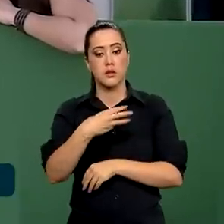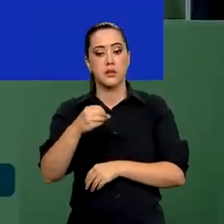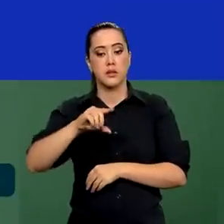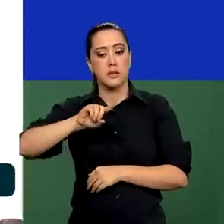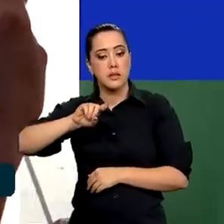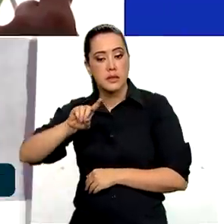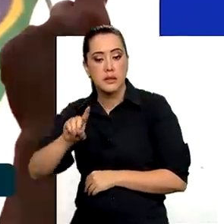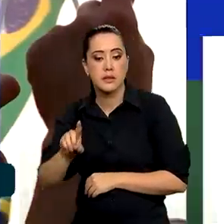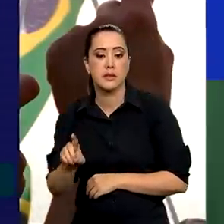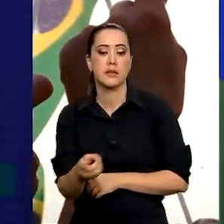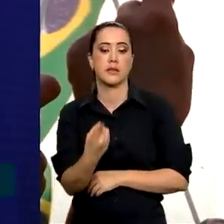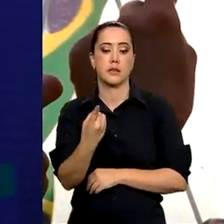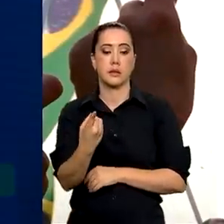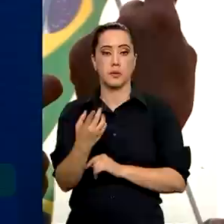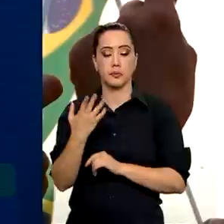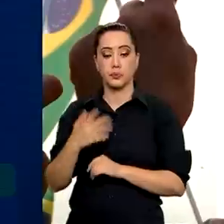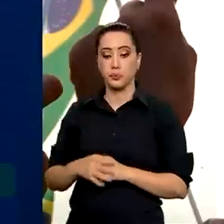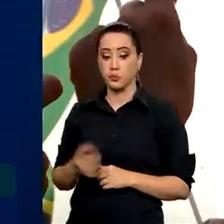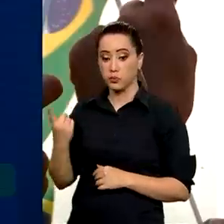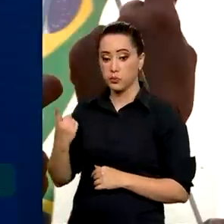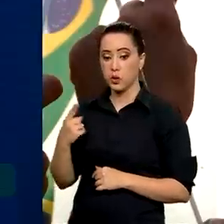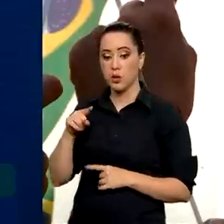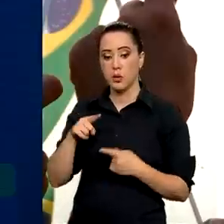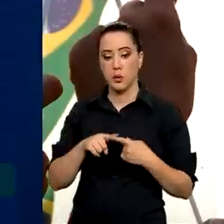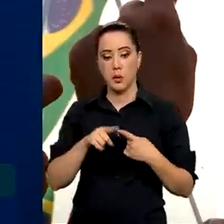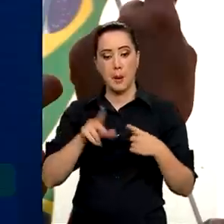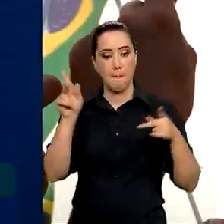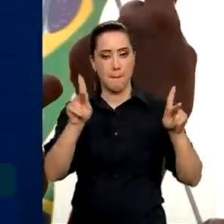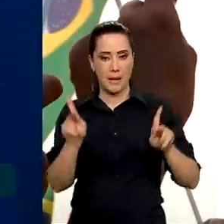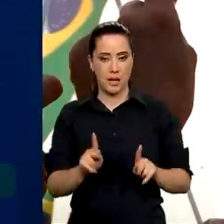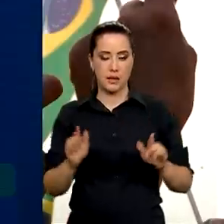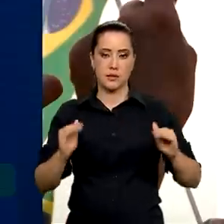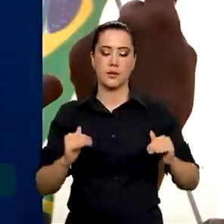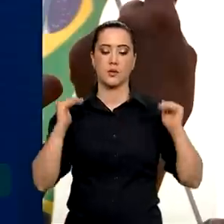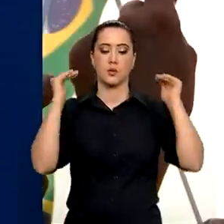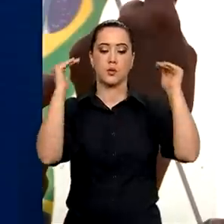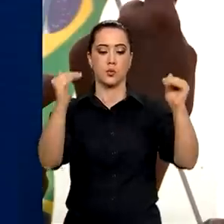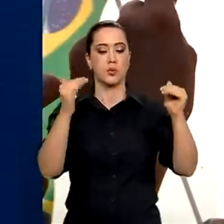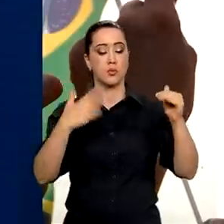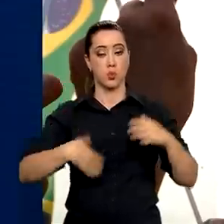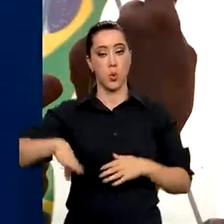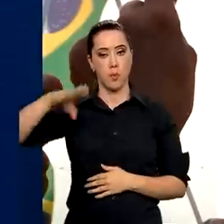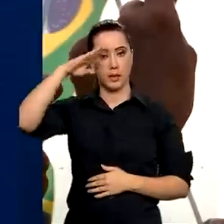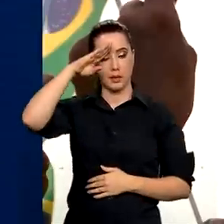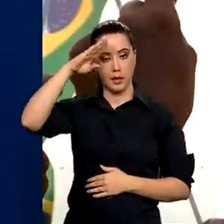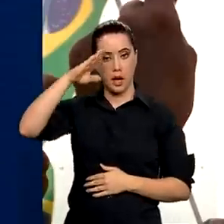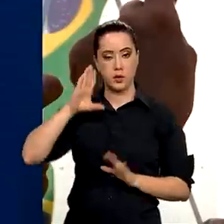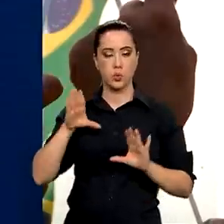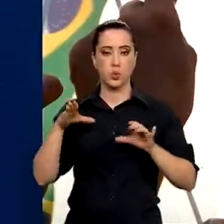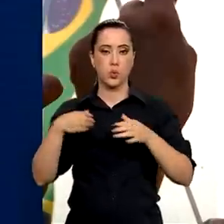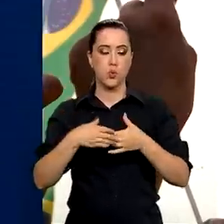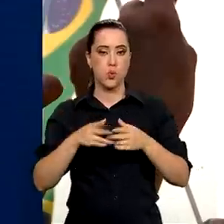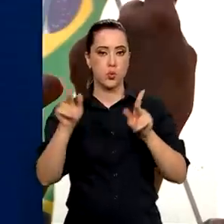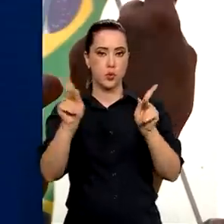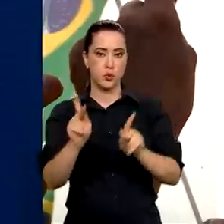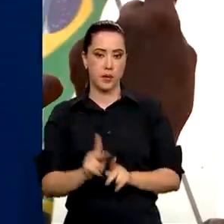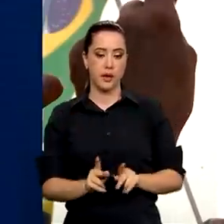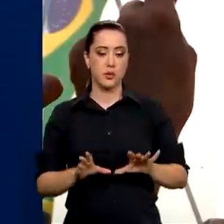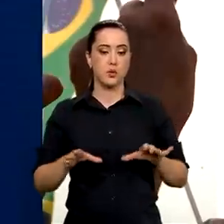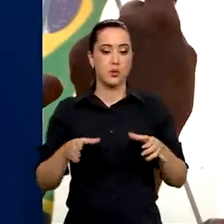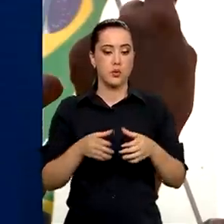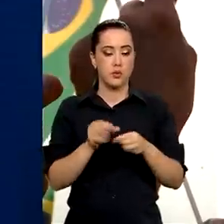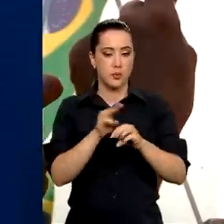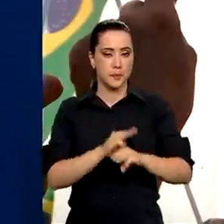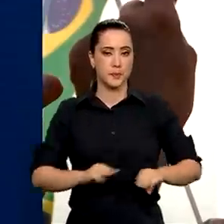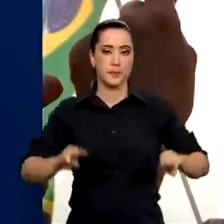mil visitantes. Os temas das alas são paz e soberania, com a presença de militares integrantes das Forças de Paz da Organização